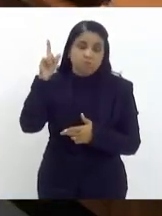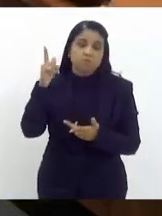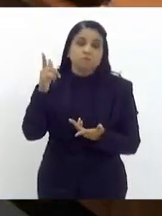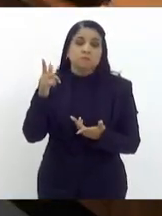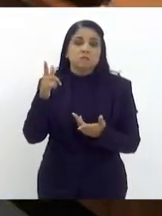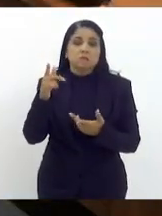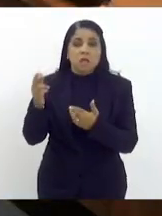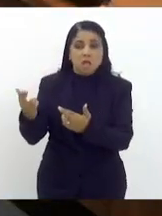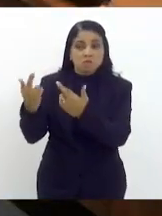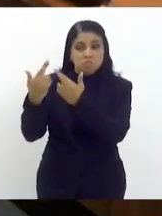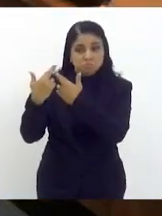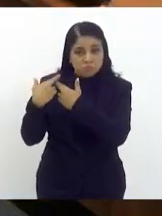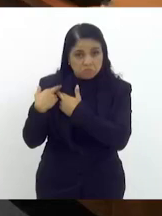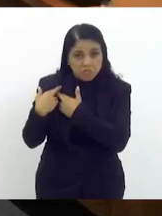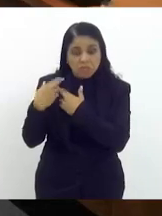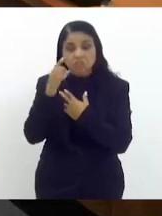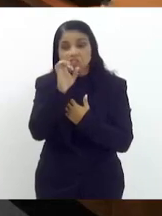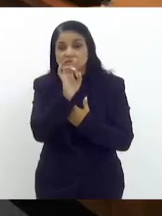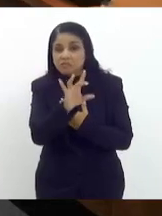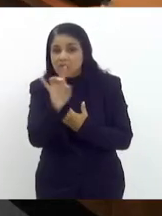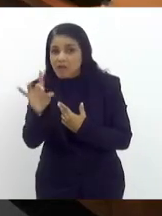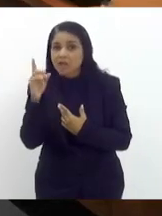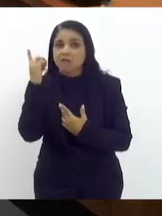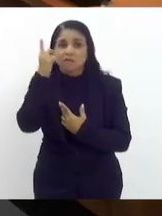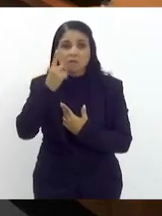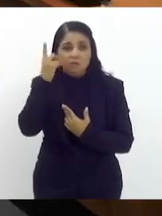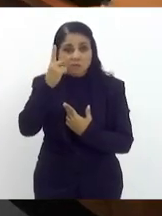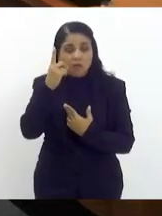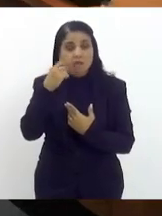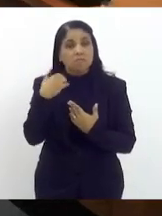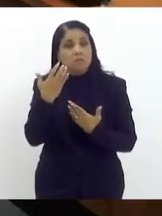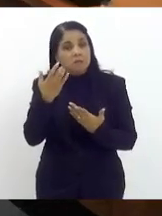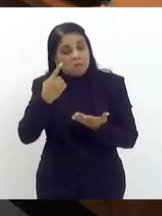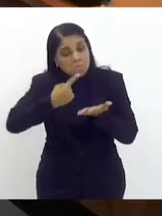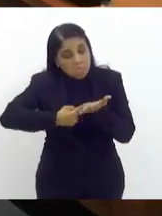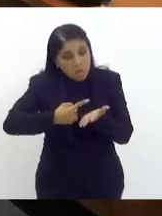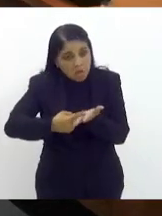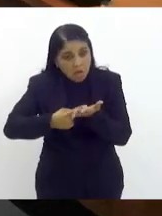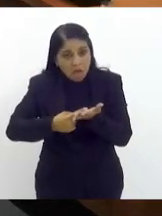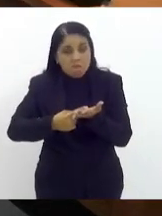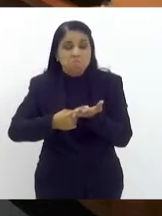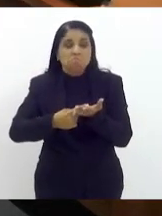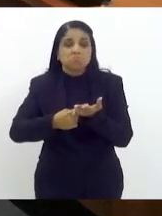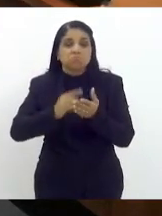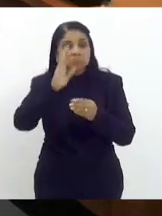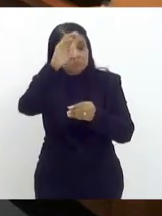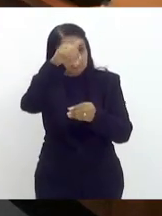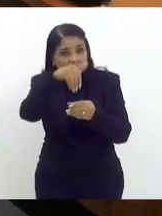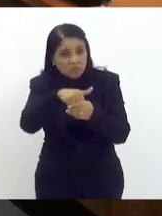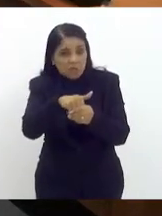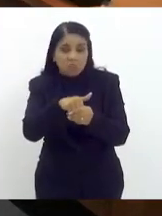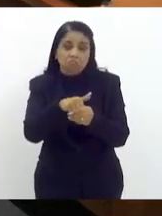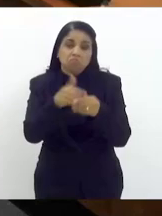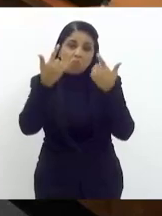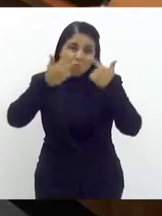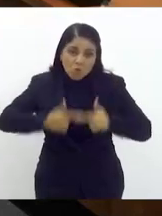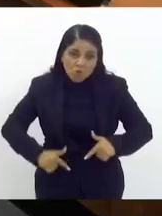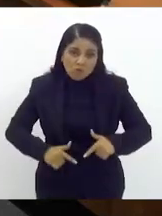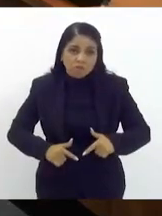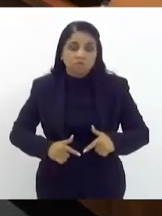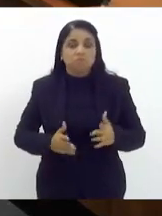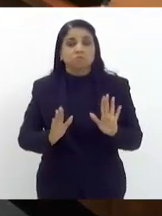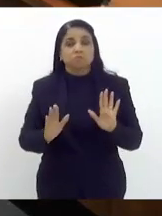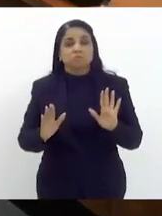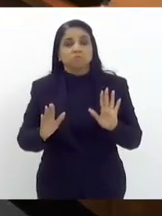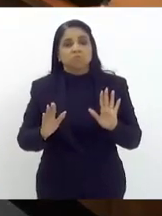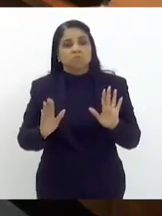deputado e aqueles que quiserem marcar a sua contrariedade até para justificar fácil aos seus eleitores que